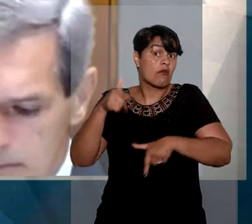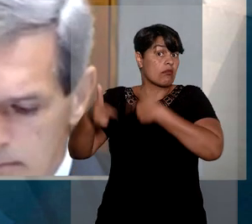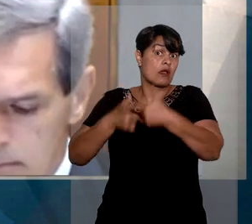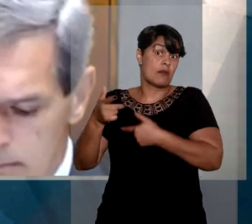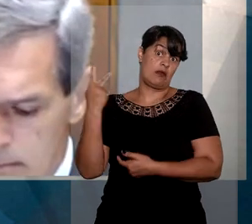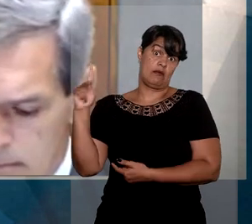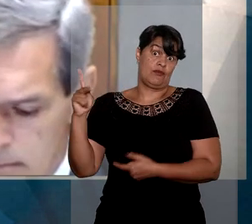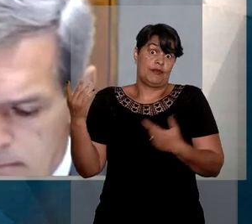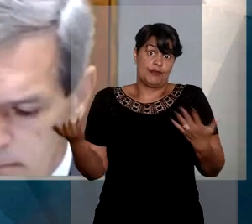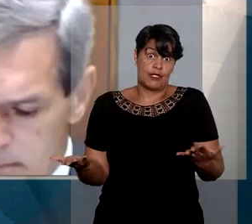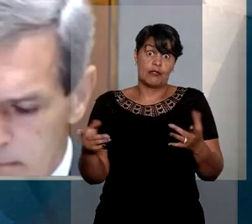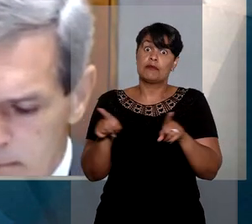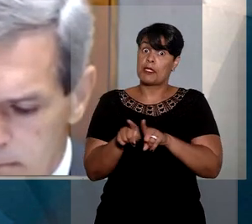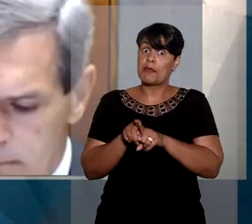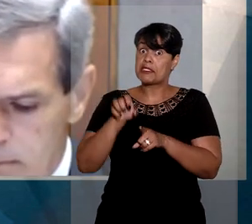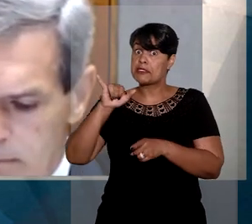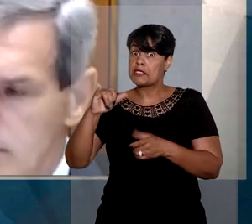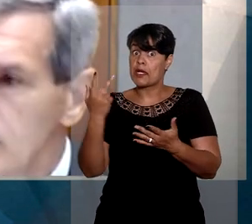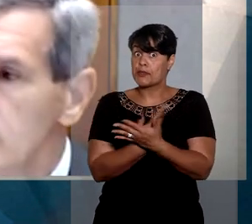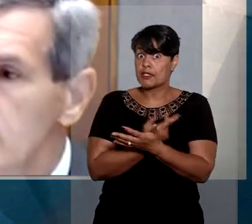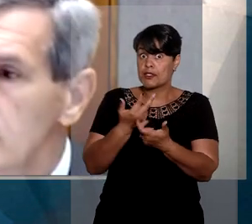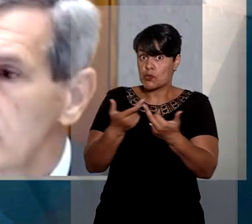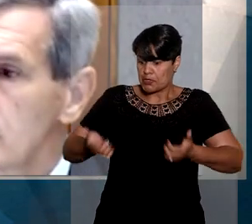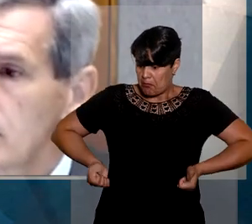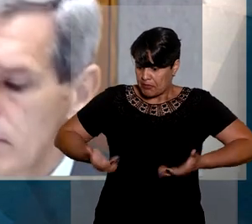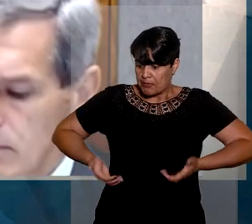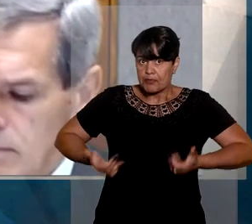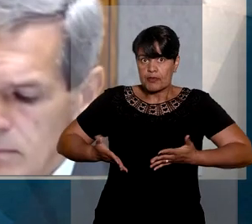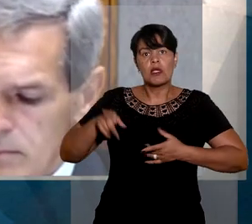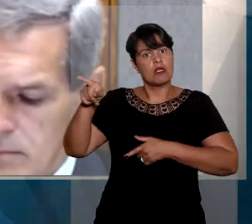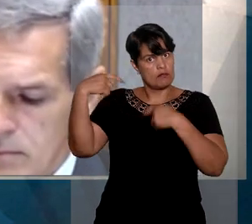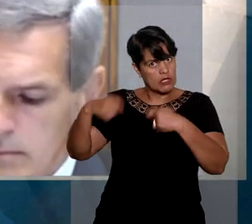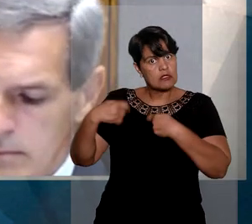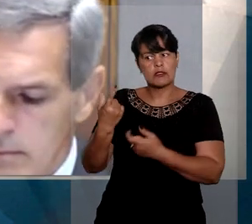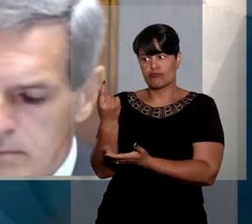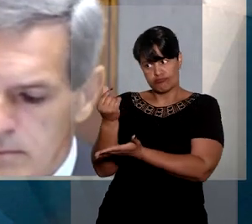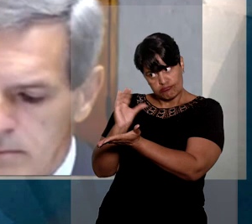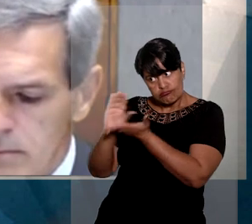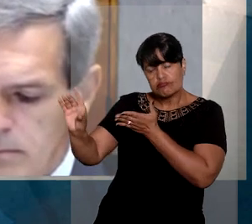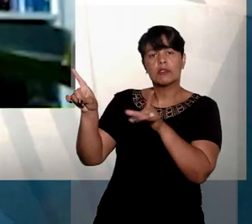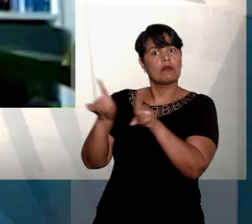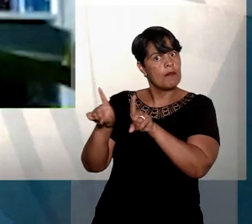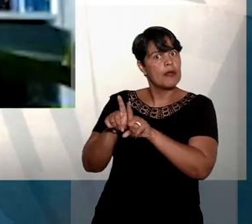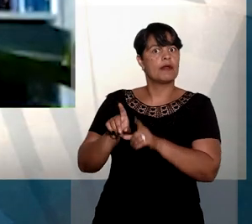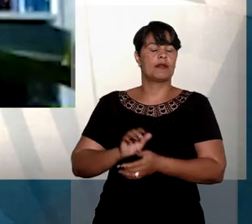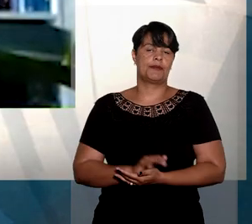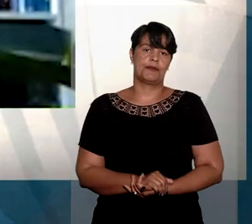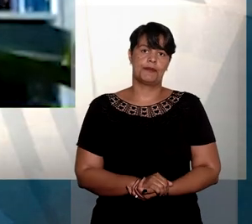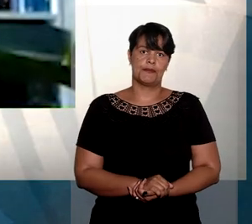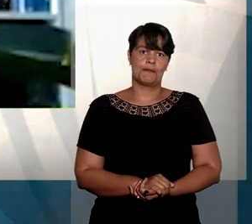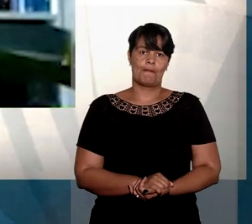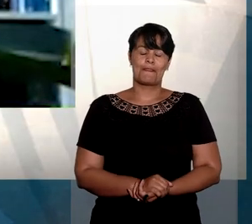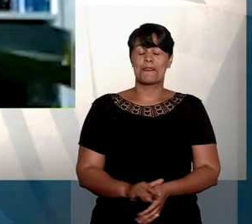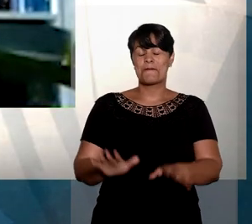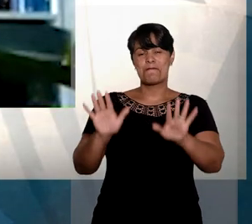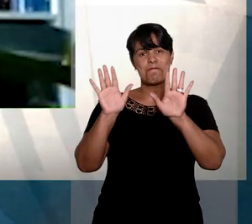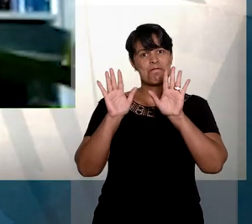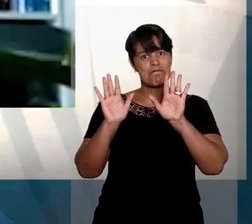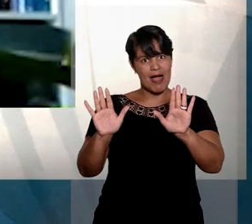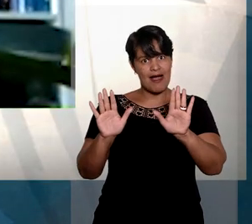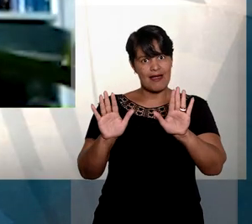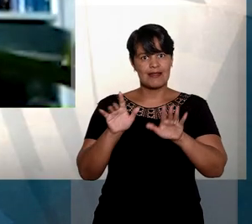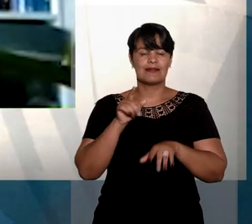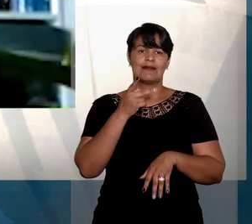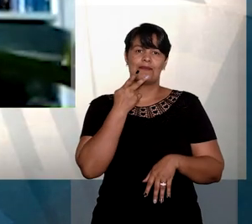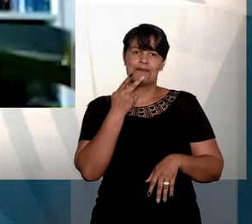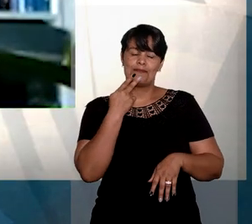e ao ressarcimento de despesas que tenha tido para guardar e conservar os bens. No entanto, a ministra ressaltou que